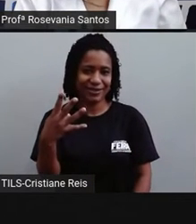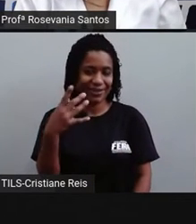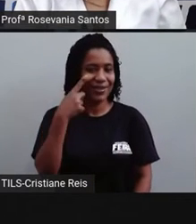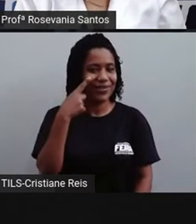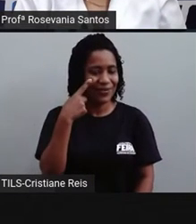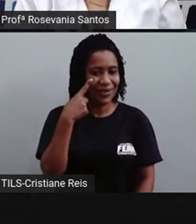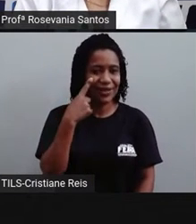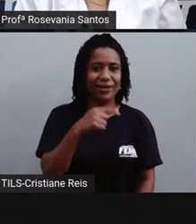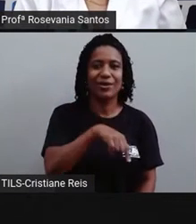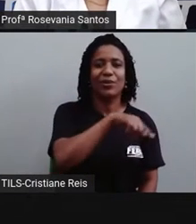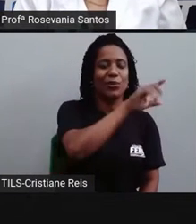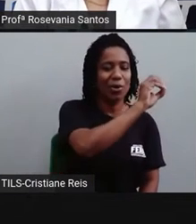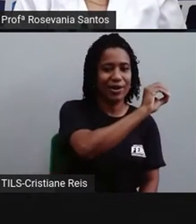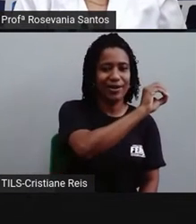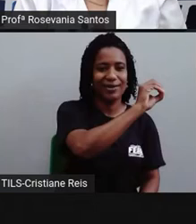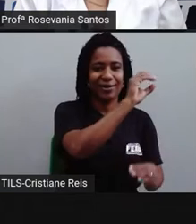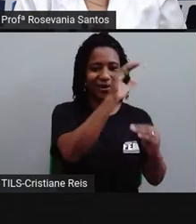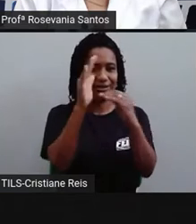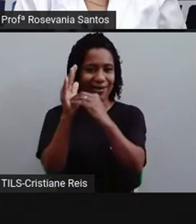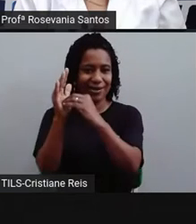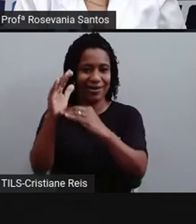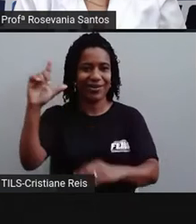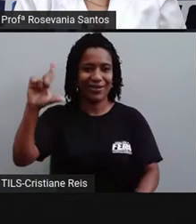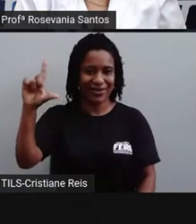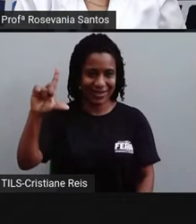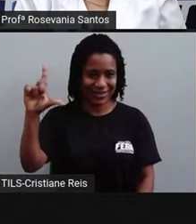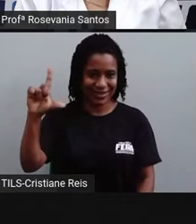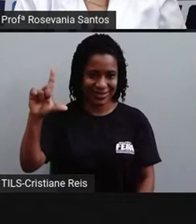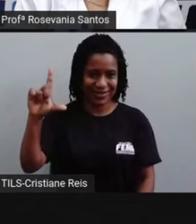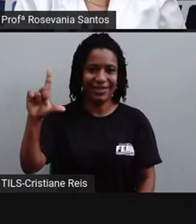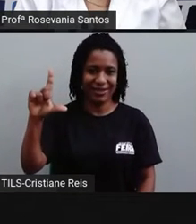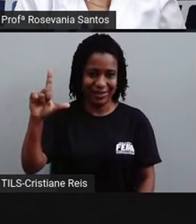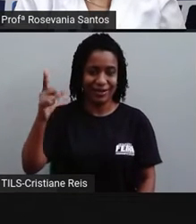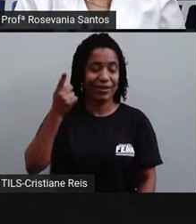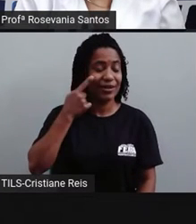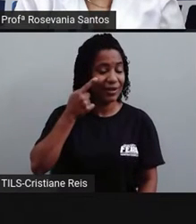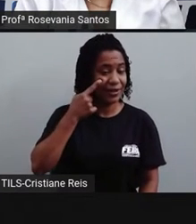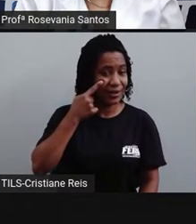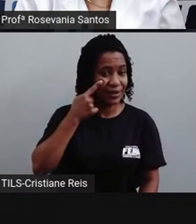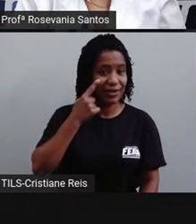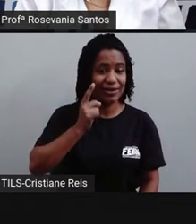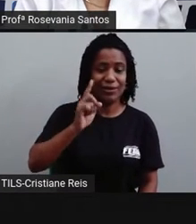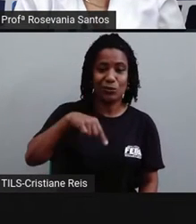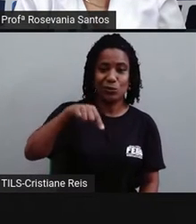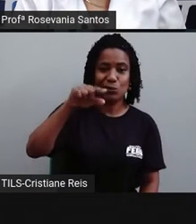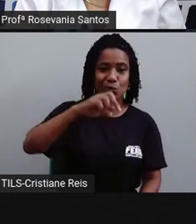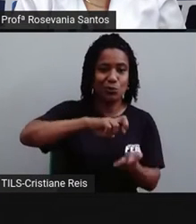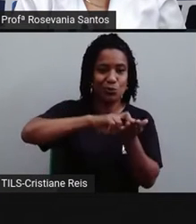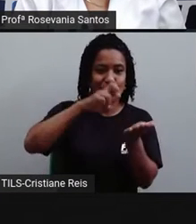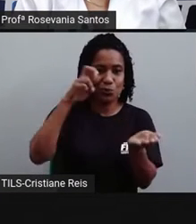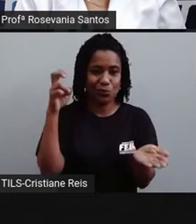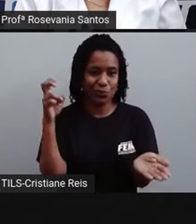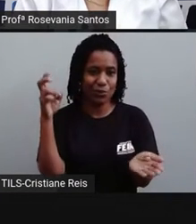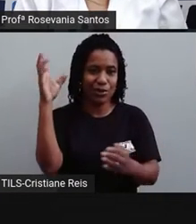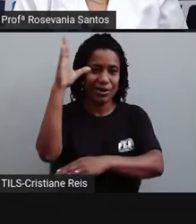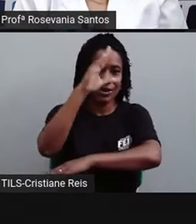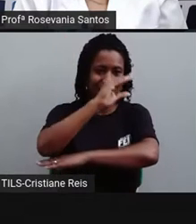oeste para o leste. Ele, a principal consequência dele é a sucessão entre o dia e a noite.